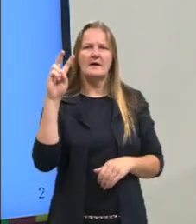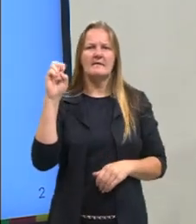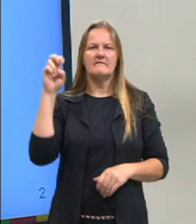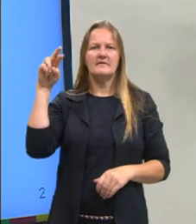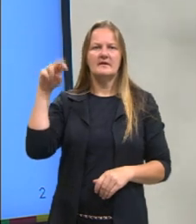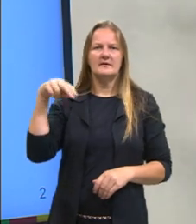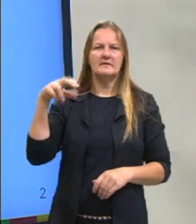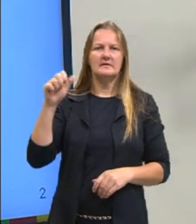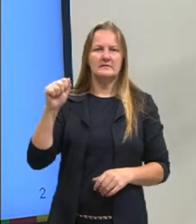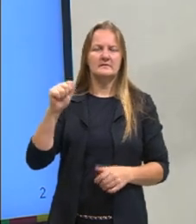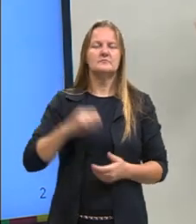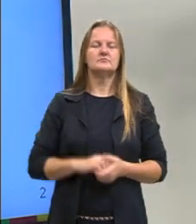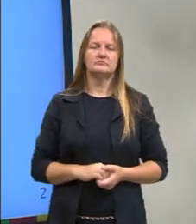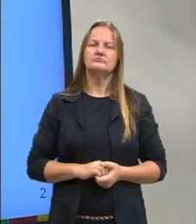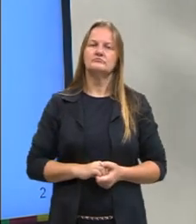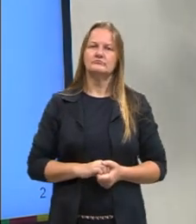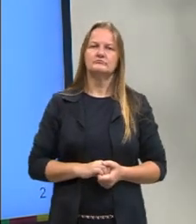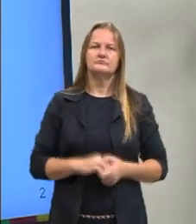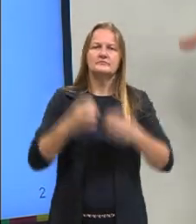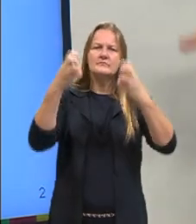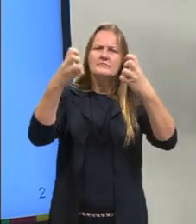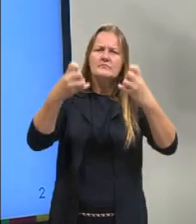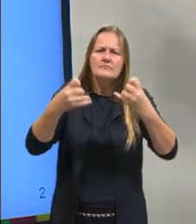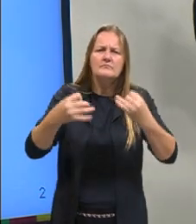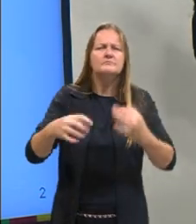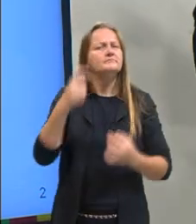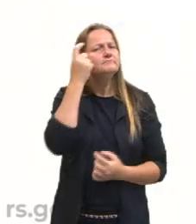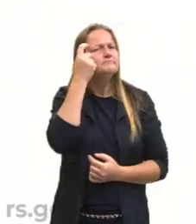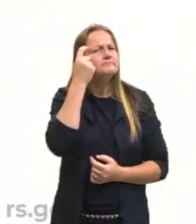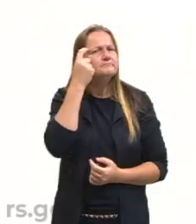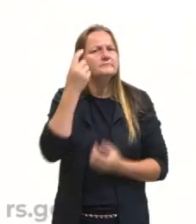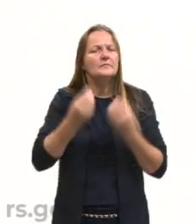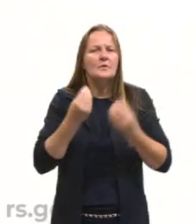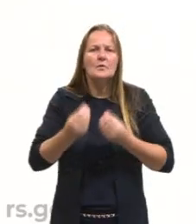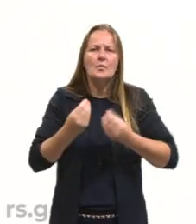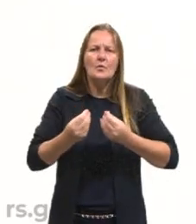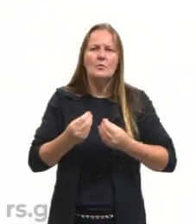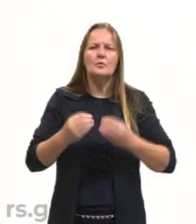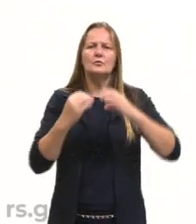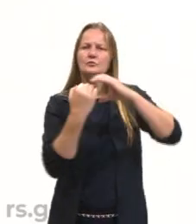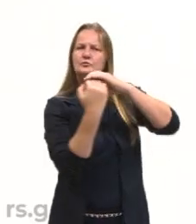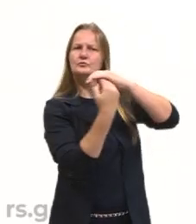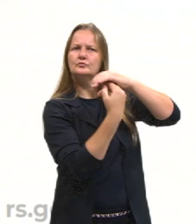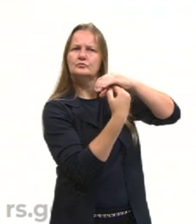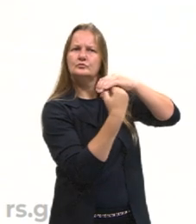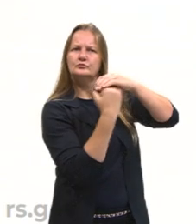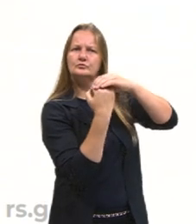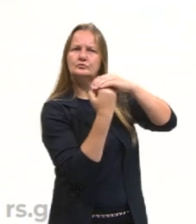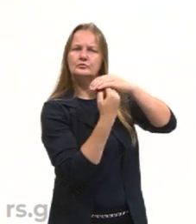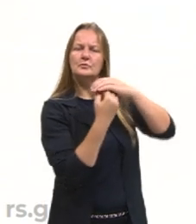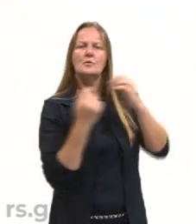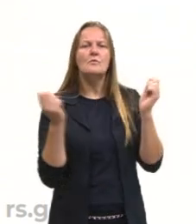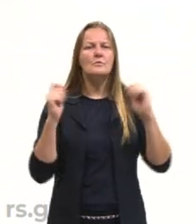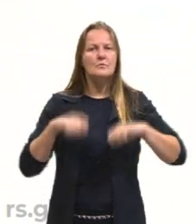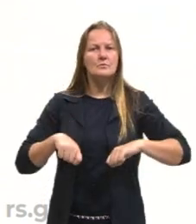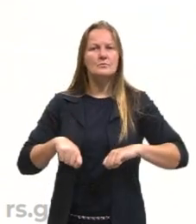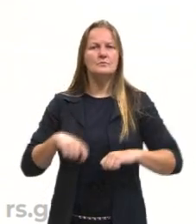da caverna. E aí vamos fazer uma reflexão sobre a alegoria da caverna e sobre os possíveis